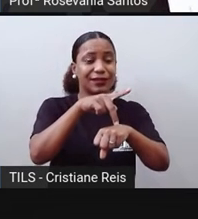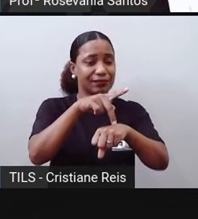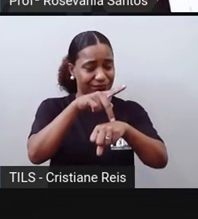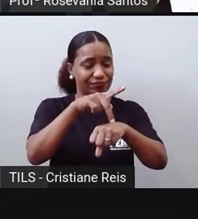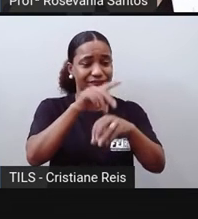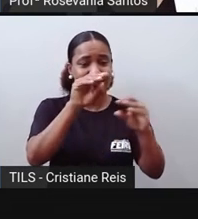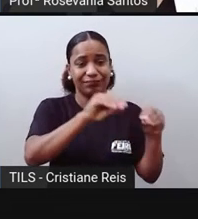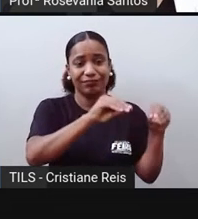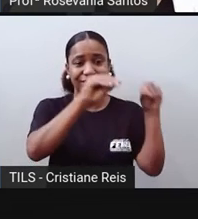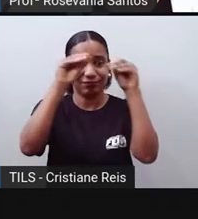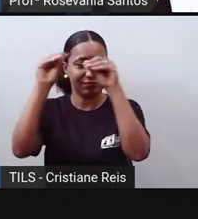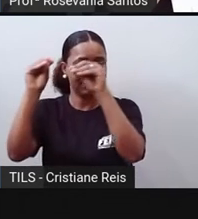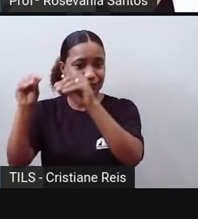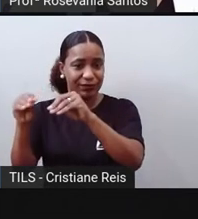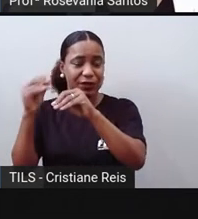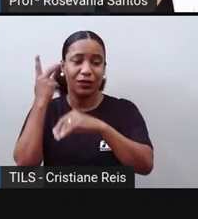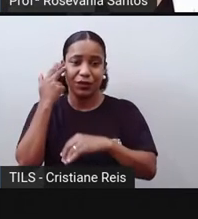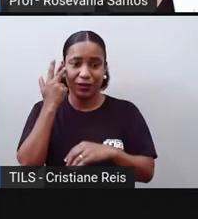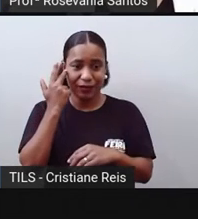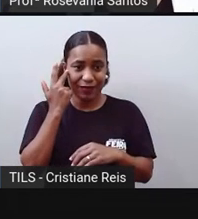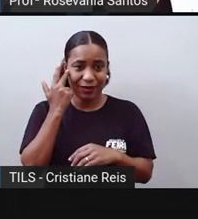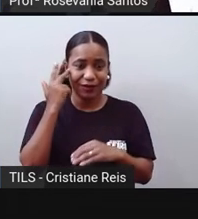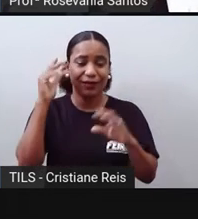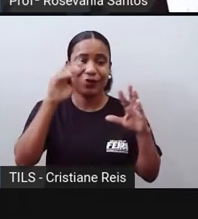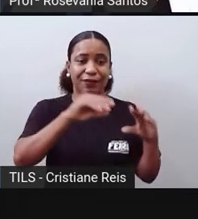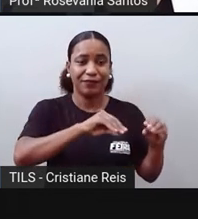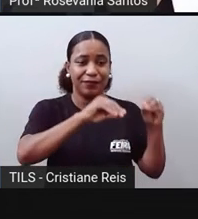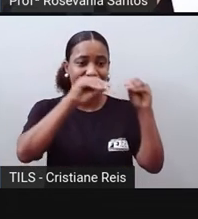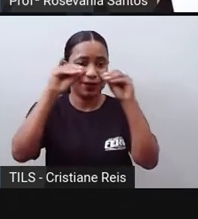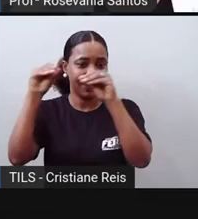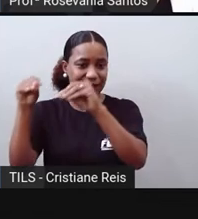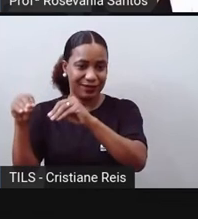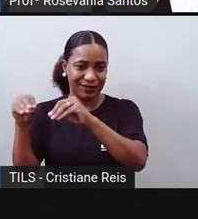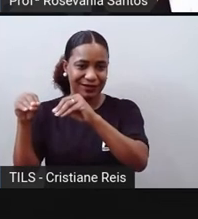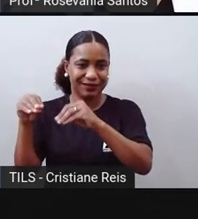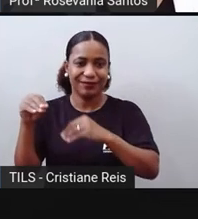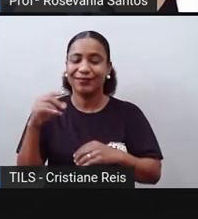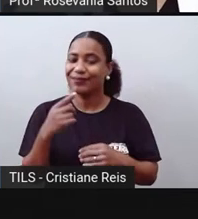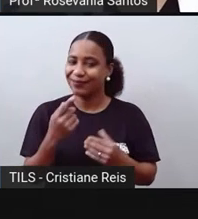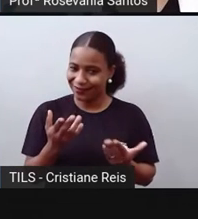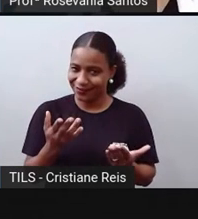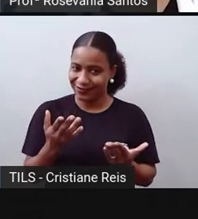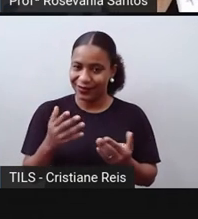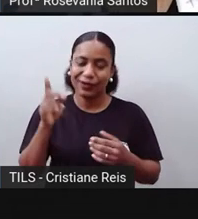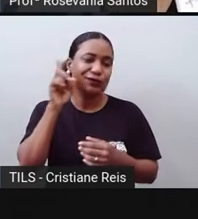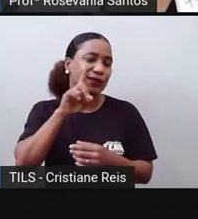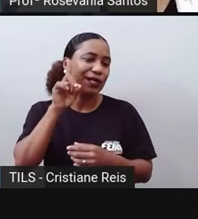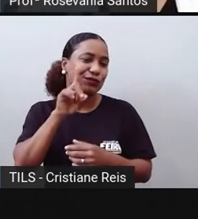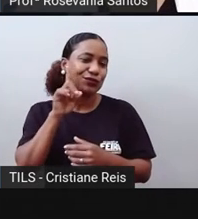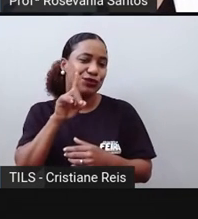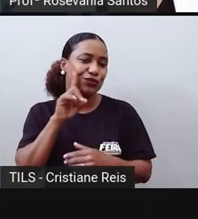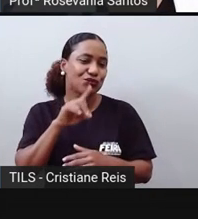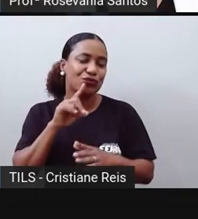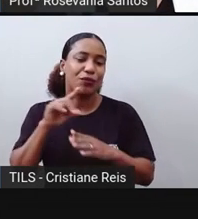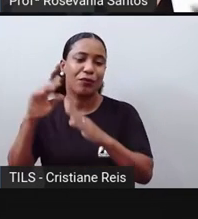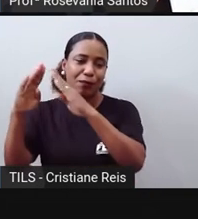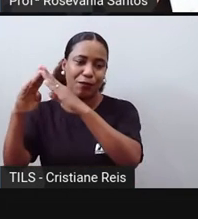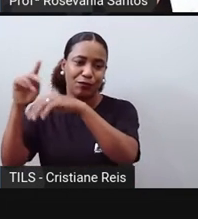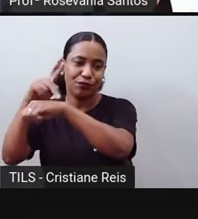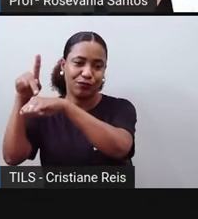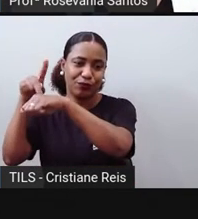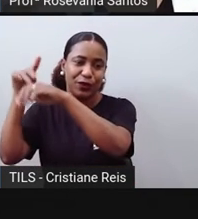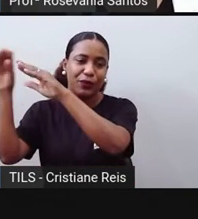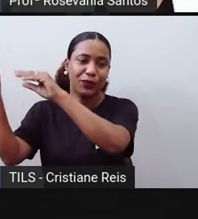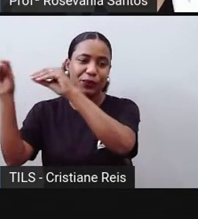voluntária. Ou seja, eu saí lá dos Estados Unidos e vim morar no Brasil, vim construir